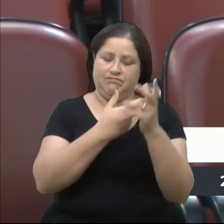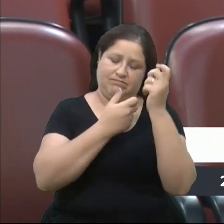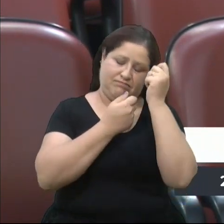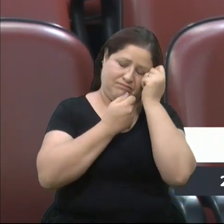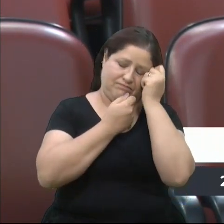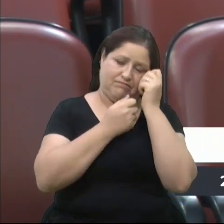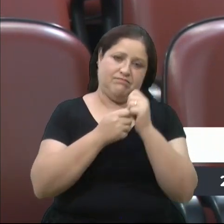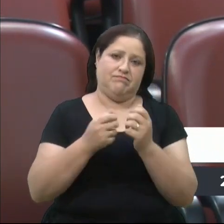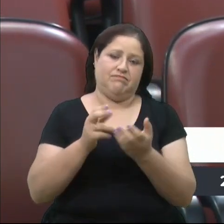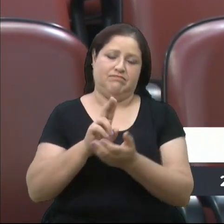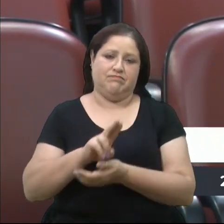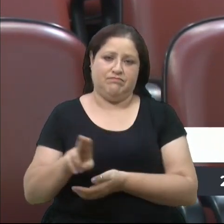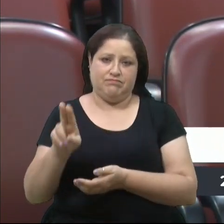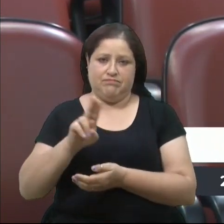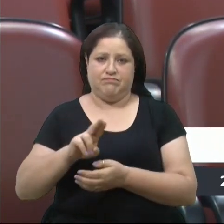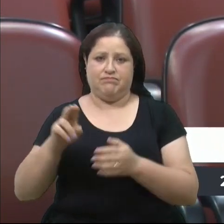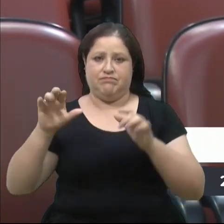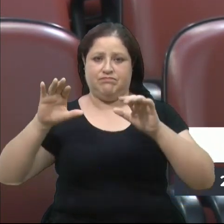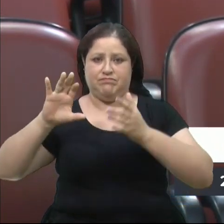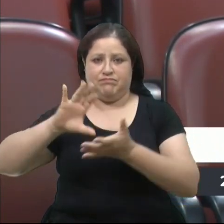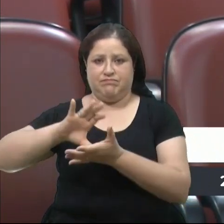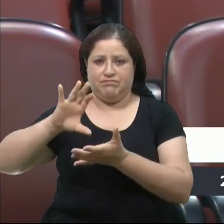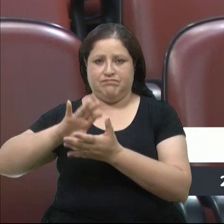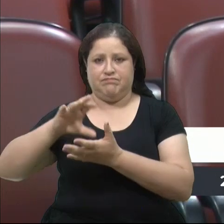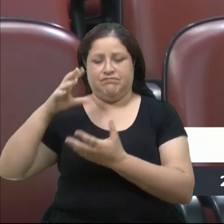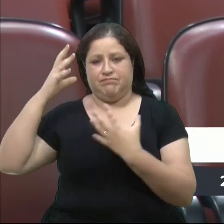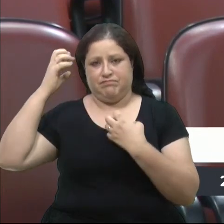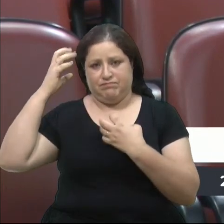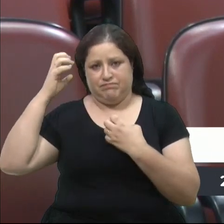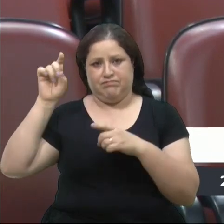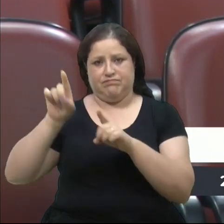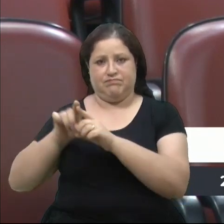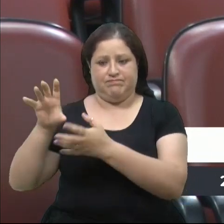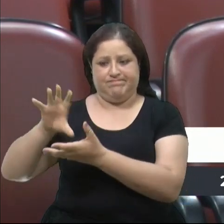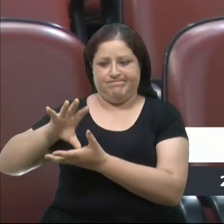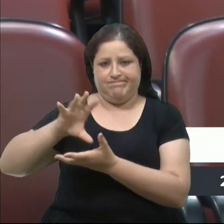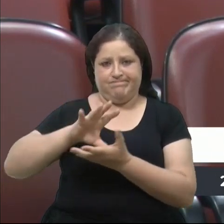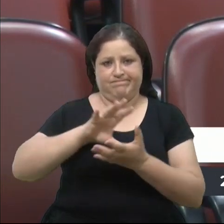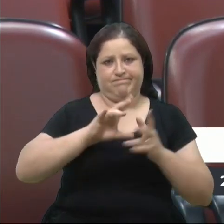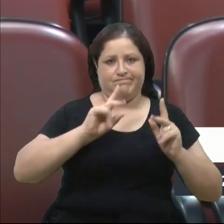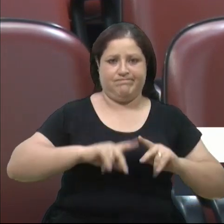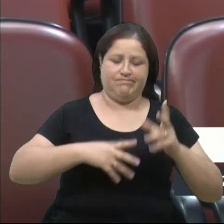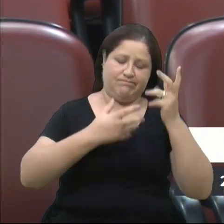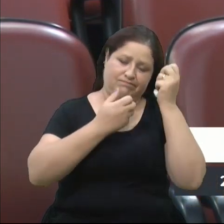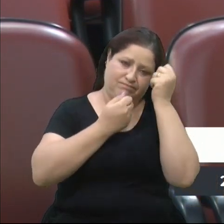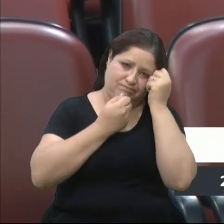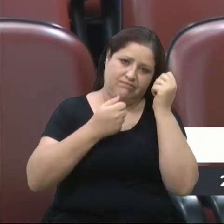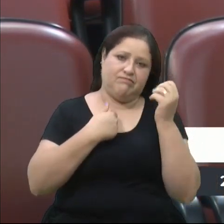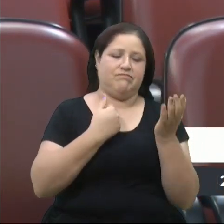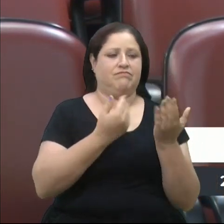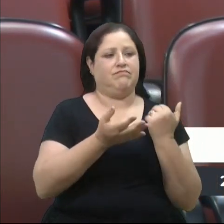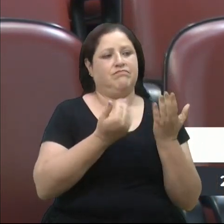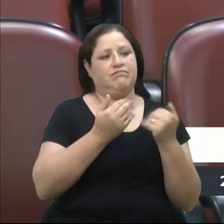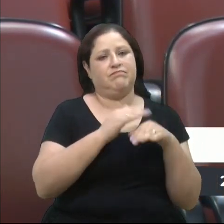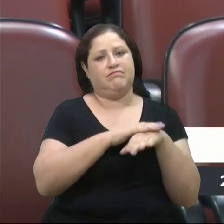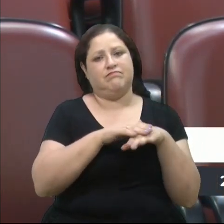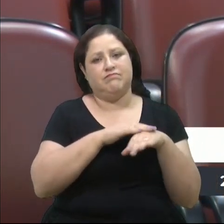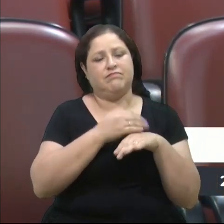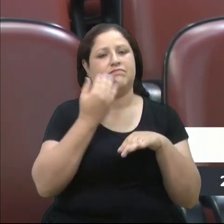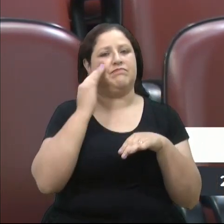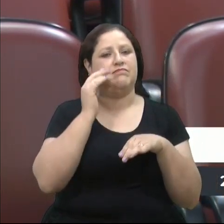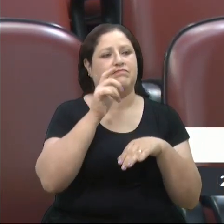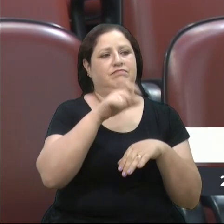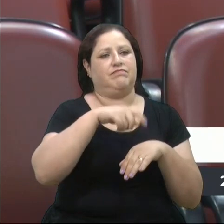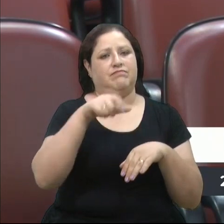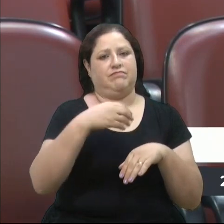Estão usando o parque dos macaquinhos, as praças, para eles poderem dormir. Conversando com eles, entendi a vida um pouco deles.